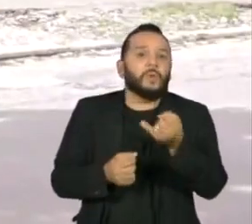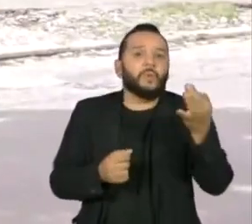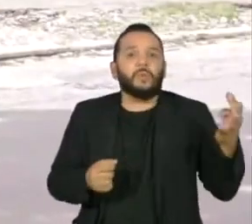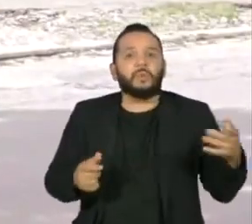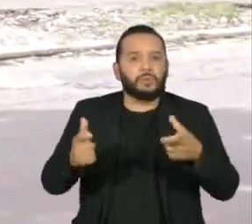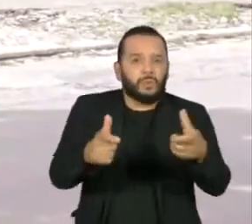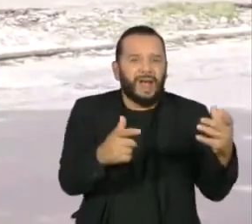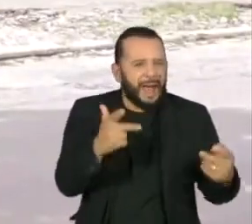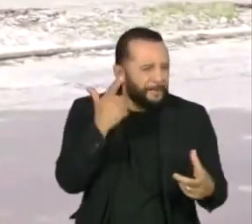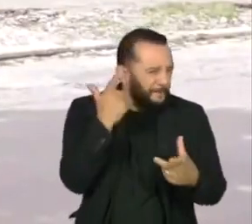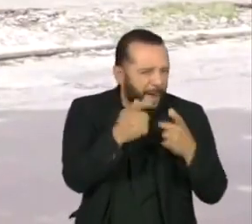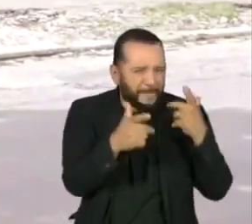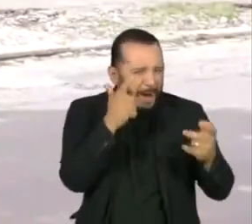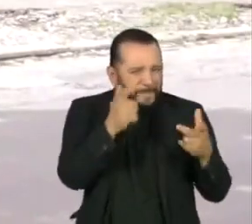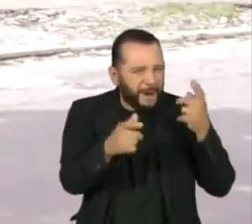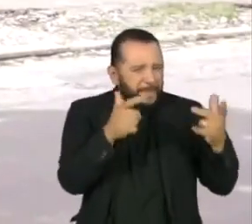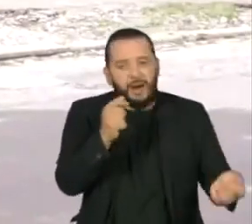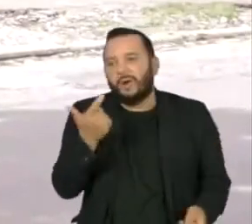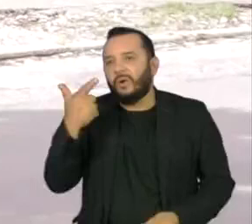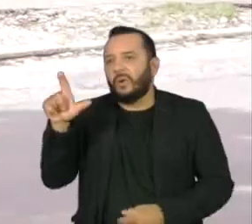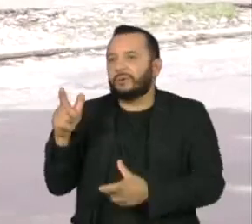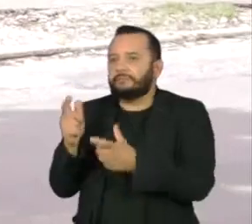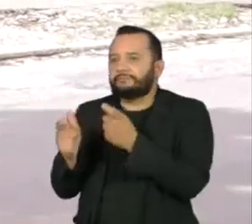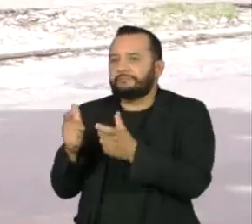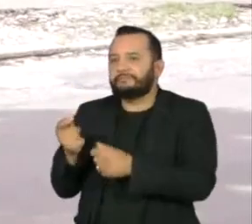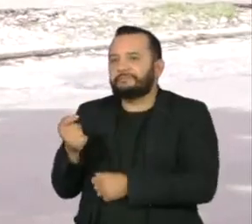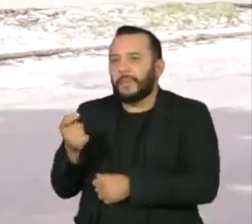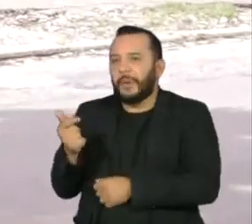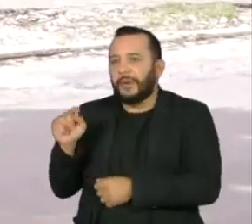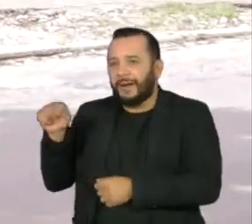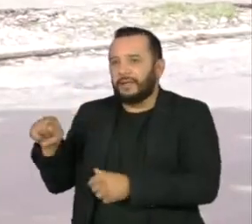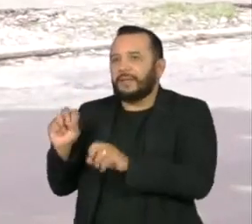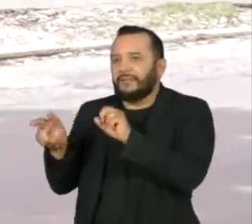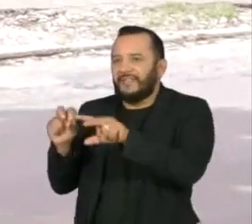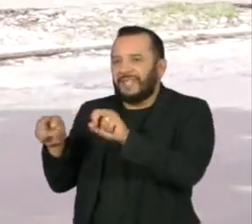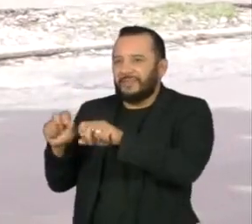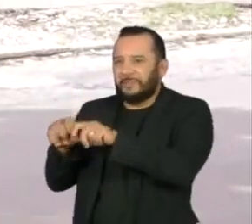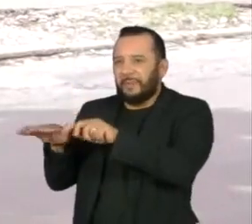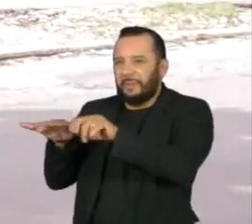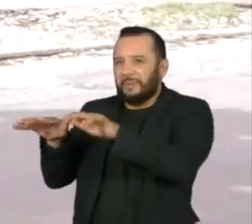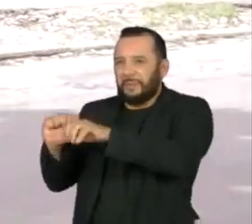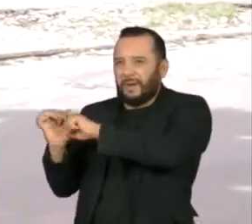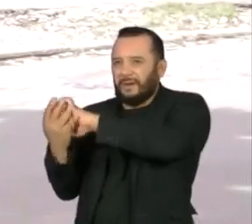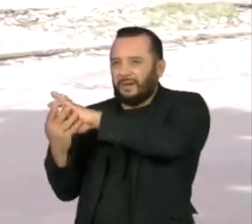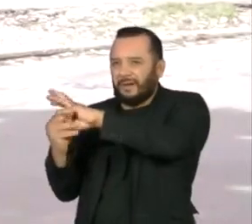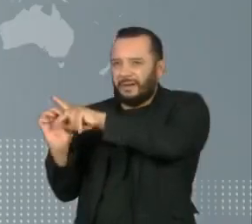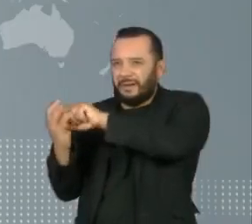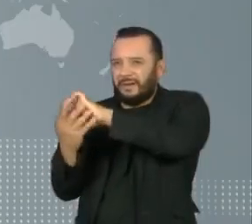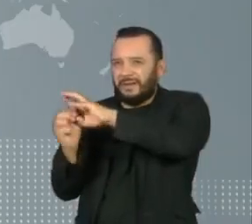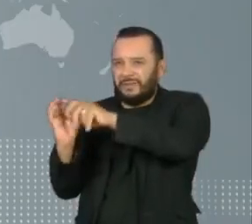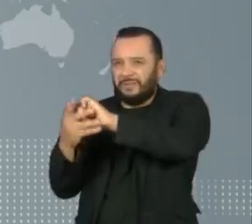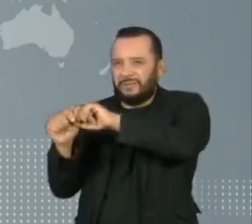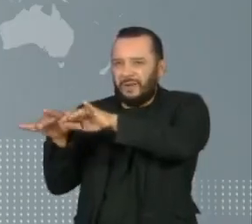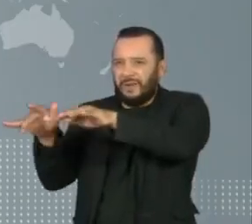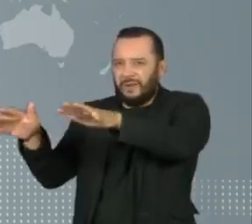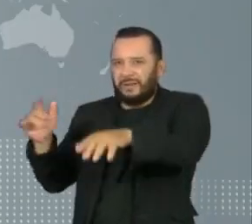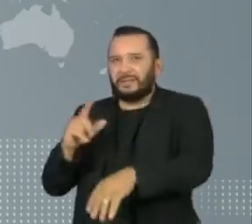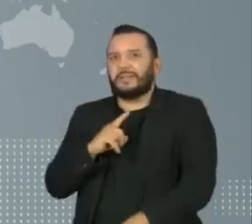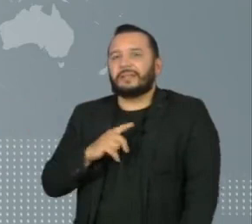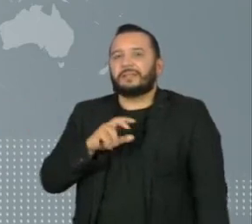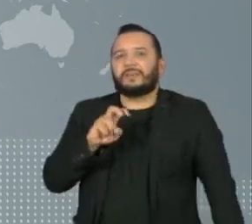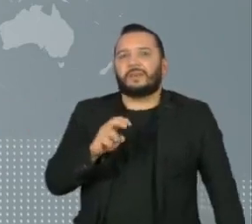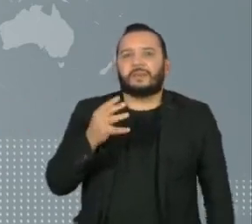locais celeiros de mutações do coronavírus, ameaçando o controle da pandemia em escala global. 54